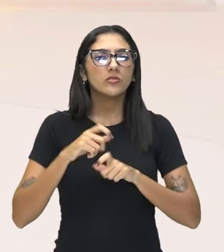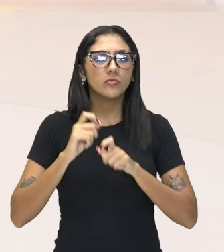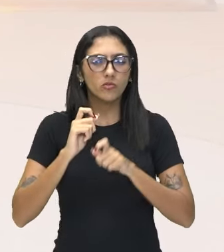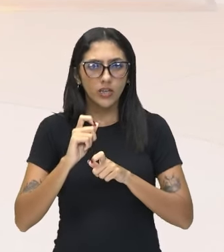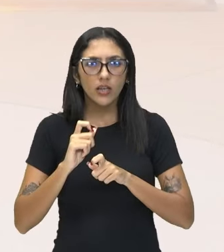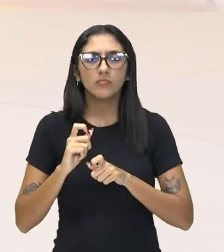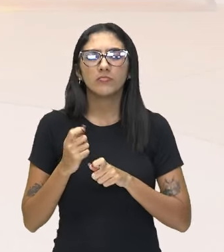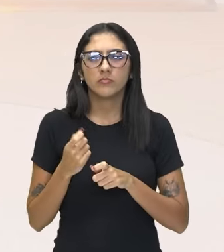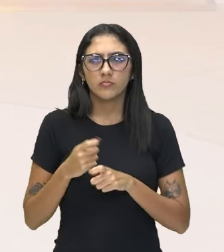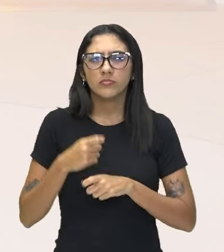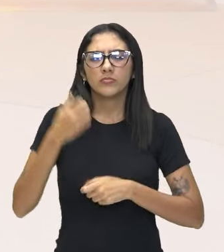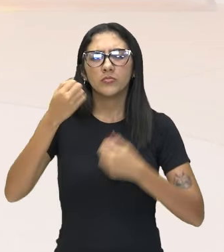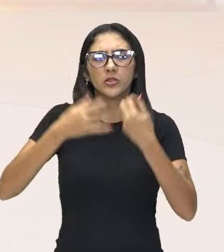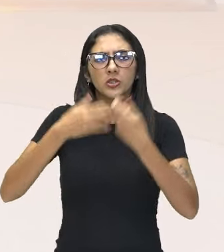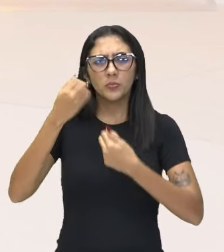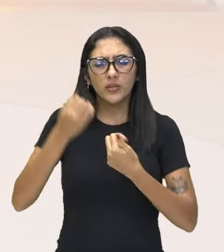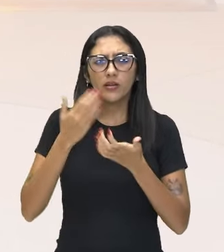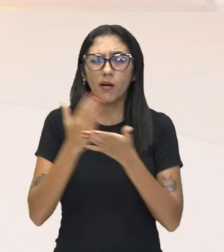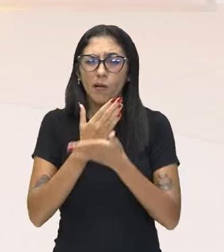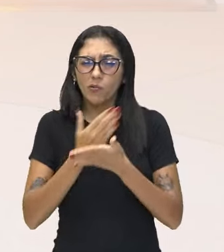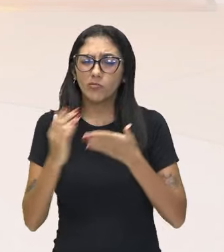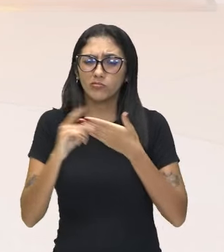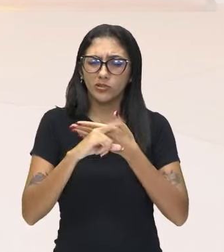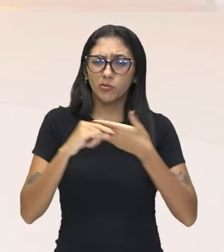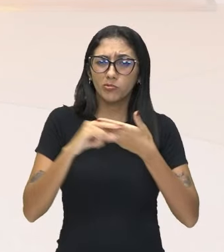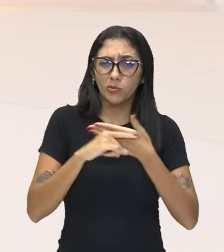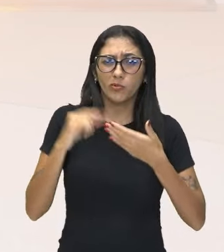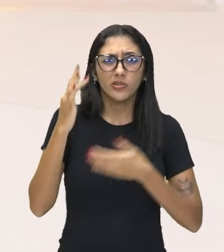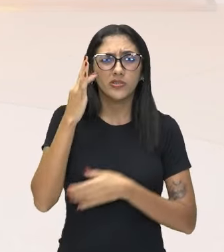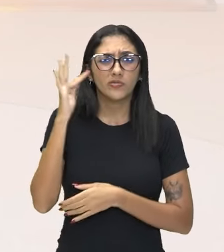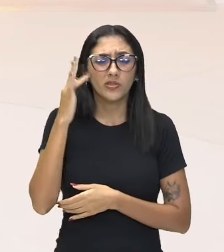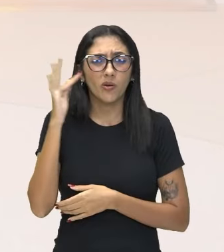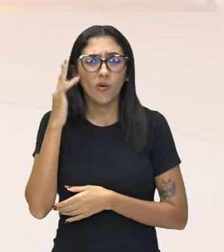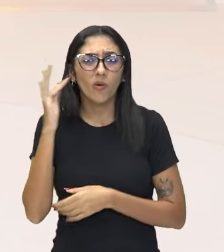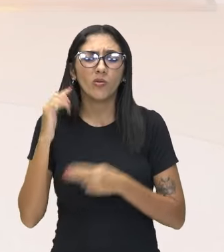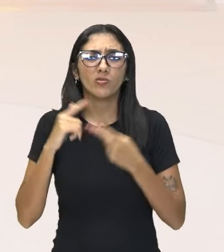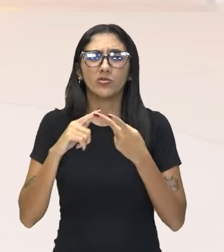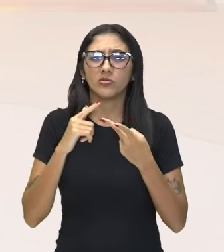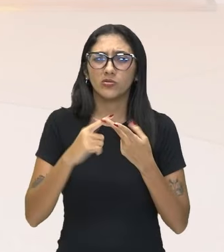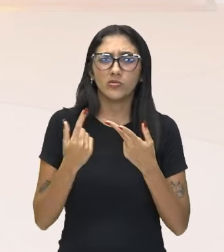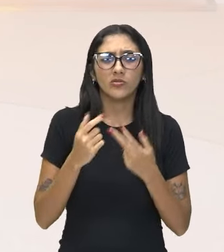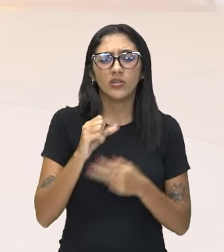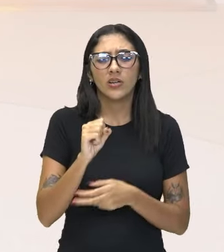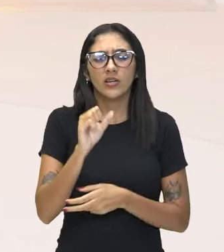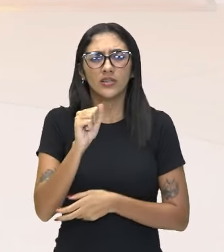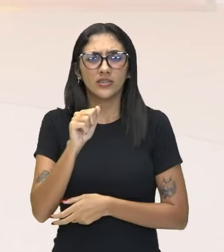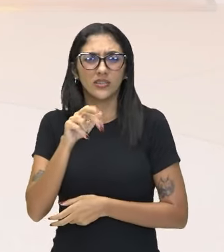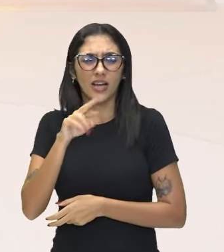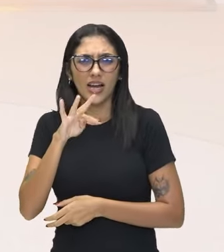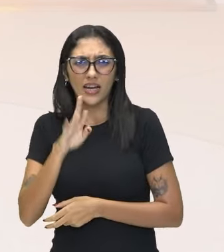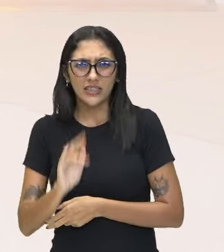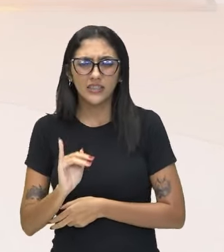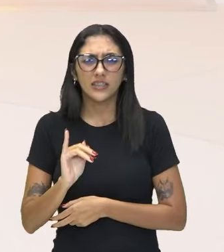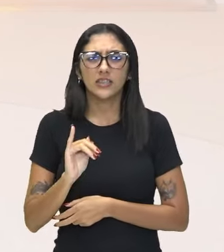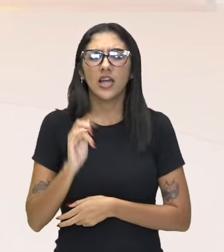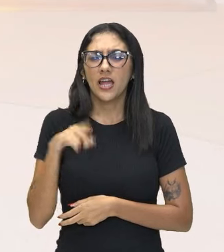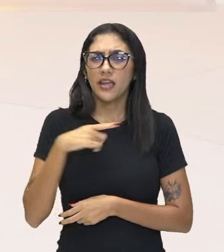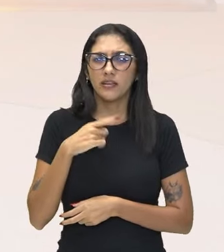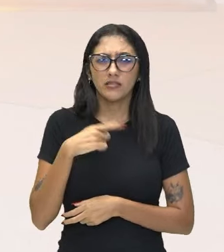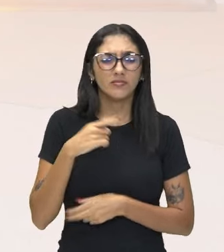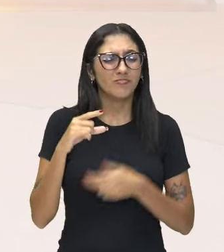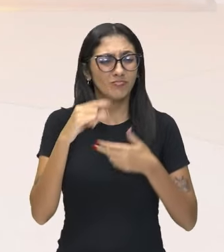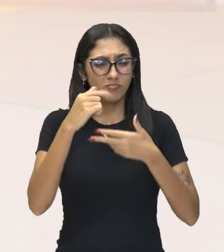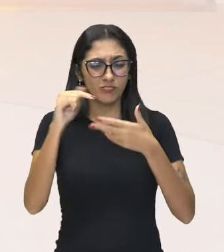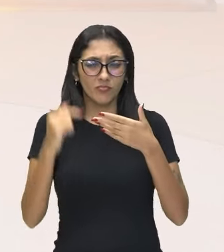processo todo aí, nós temos alguns filósofos, Kierkegaard, Heidegger, Sartre, o grande expoente